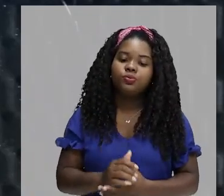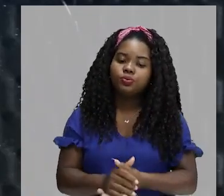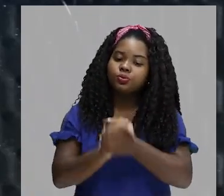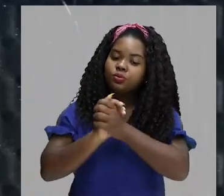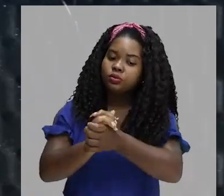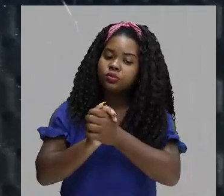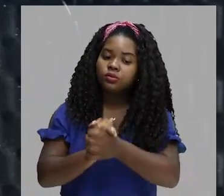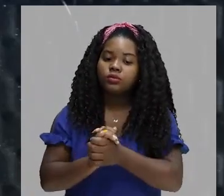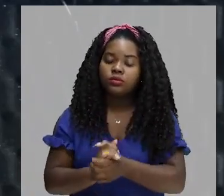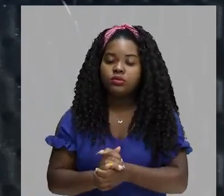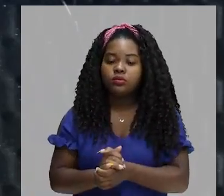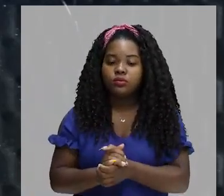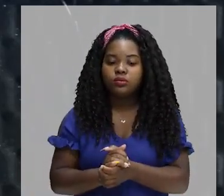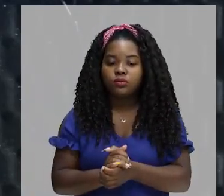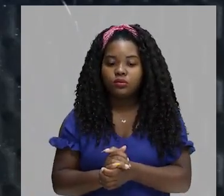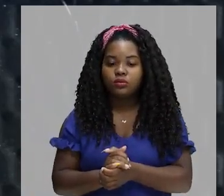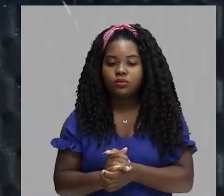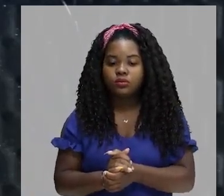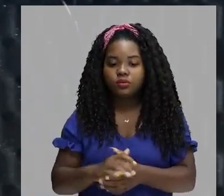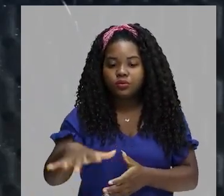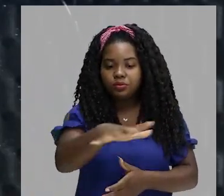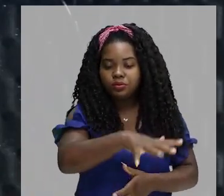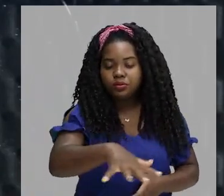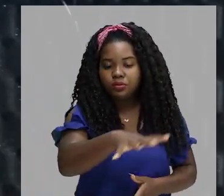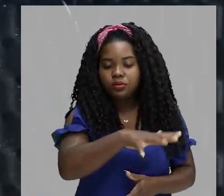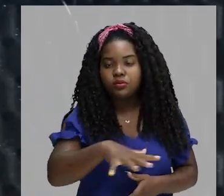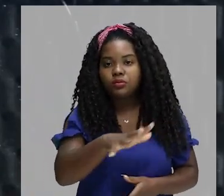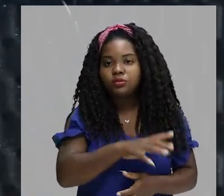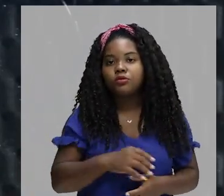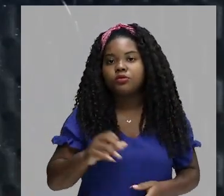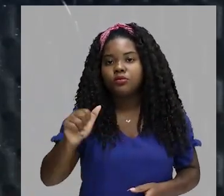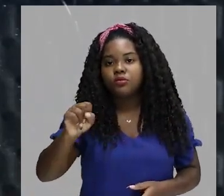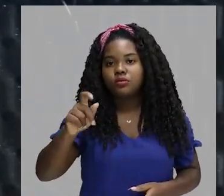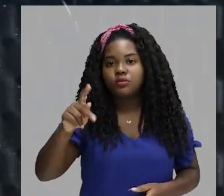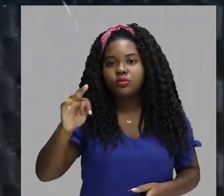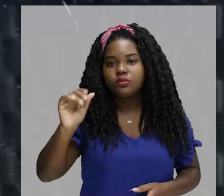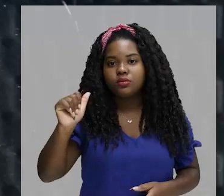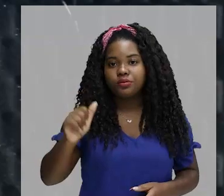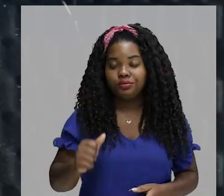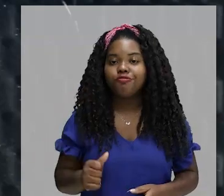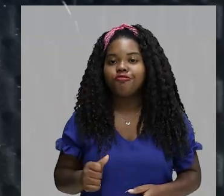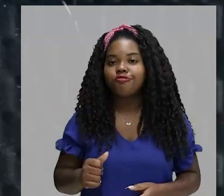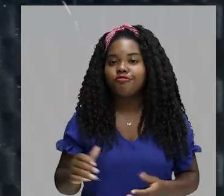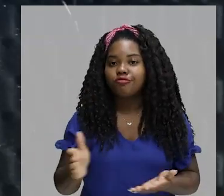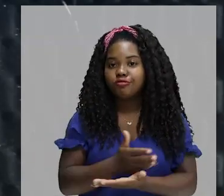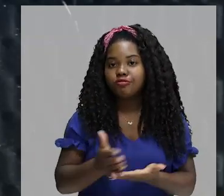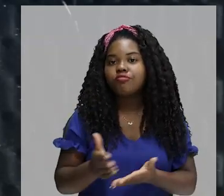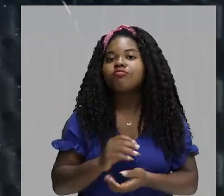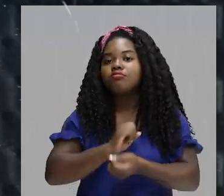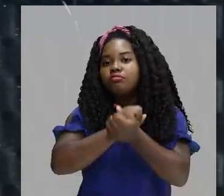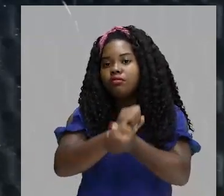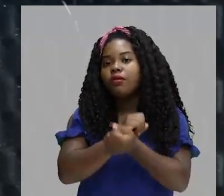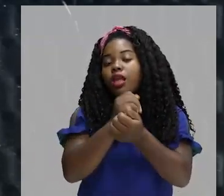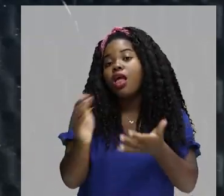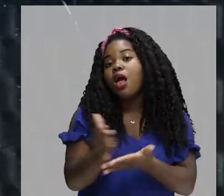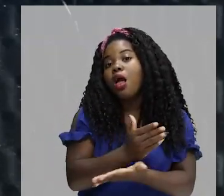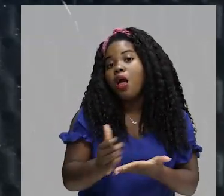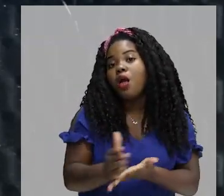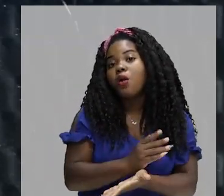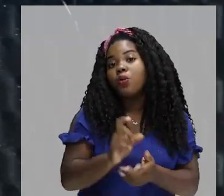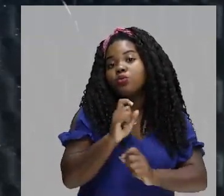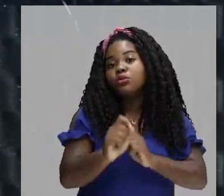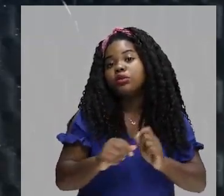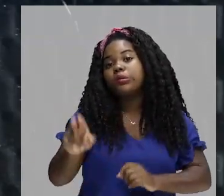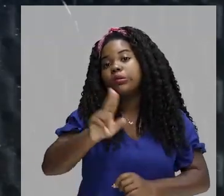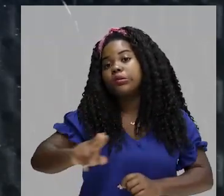porque eles realizaram políticas de conquistas. parte desses povos conquistados, eles escravizavam. E alguns deles chegaram a usar